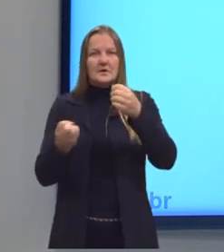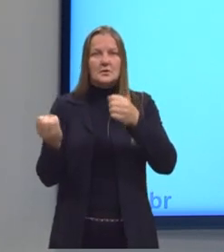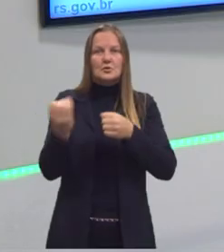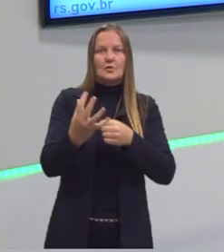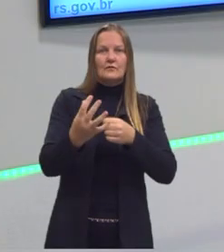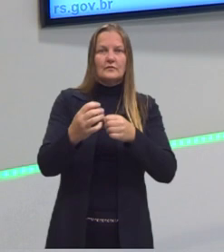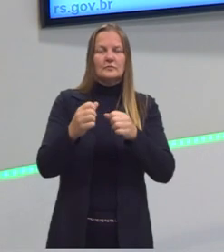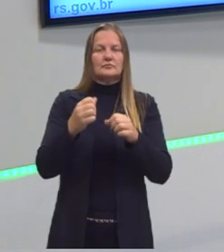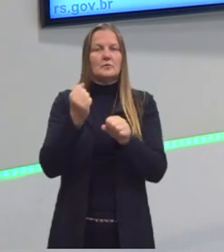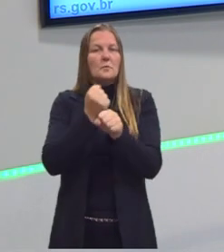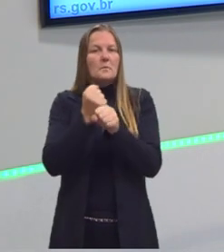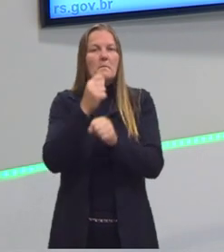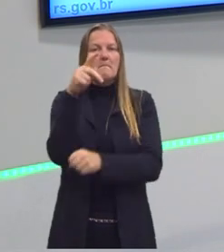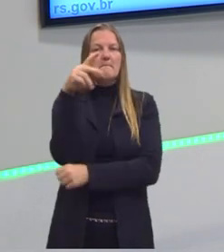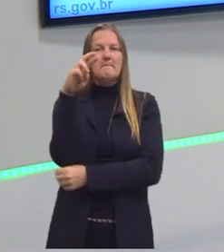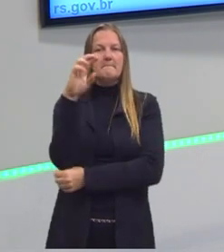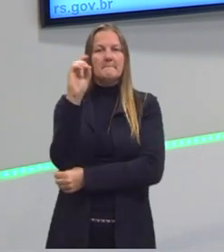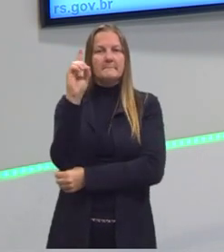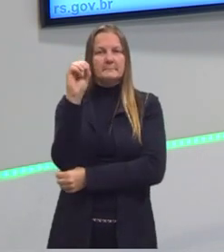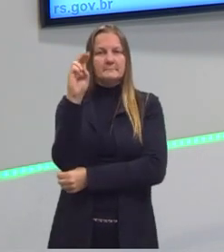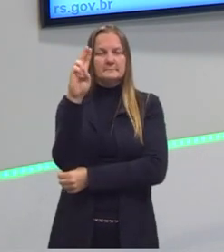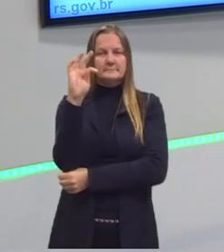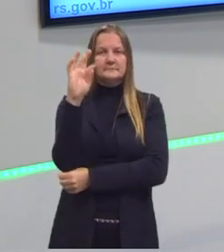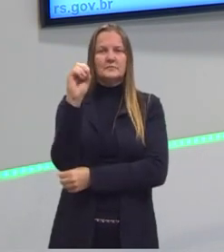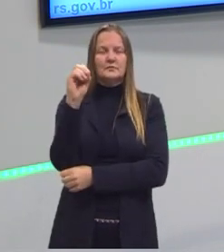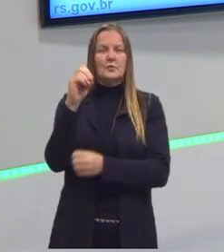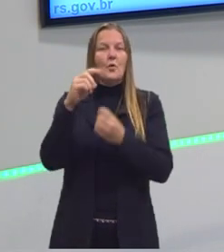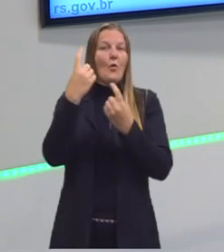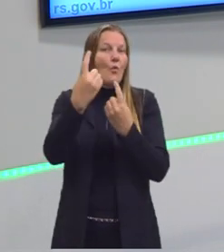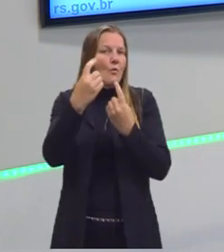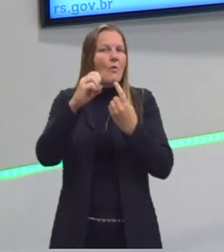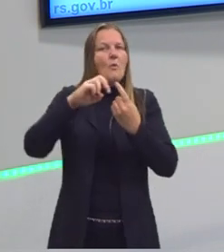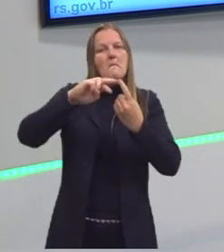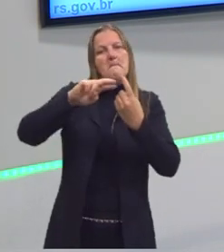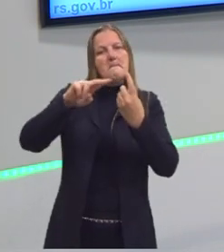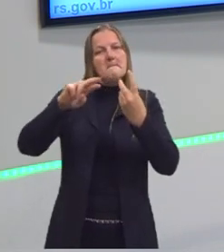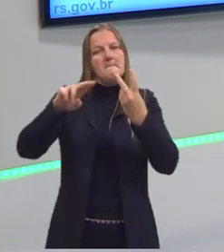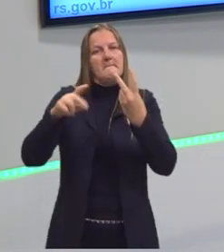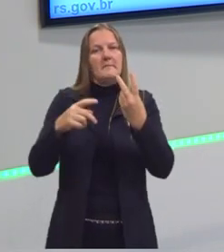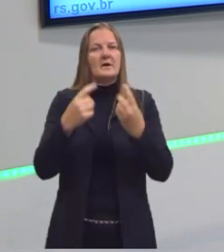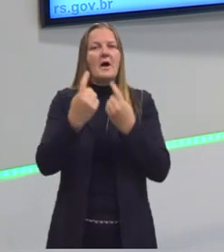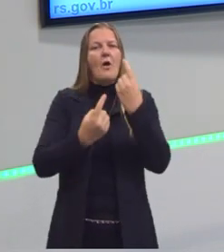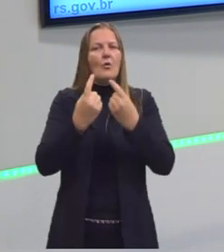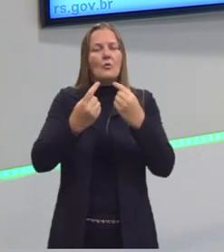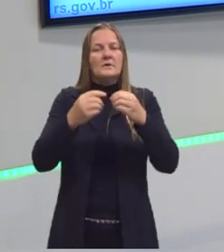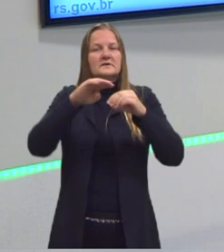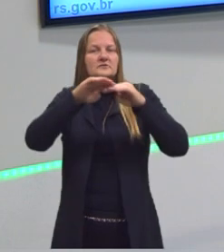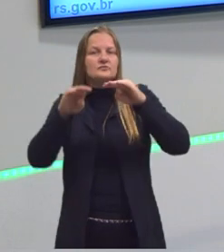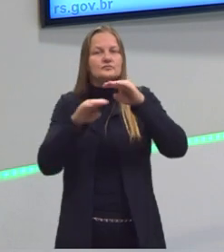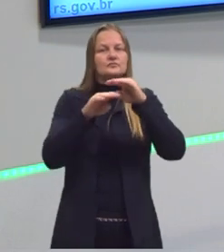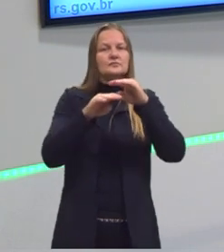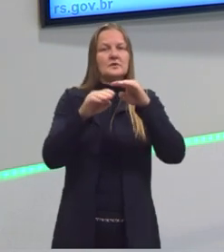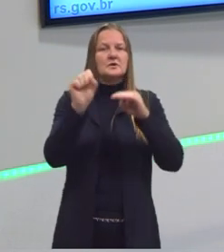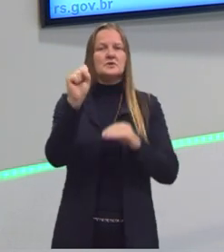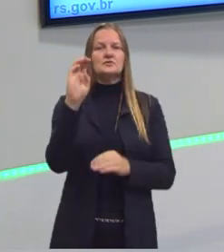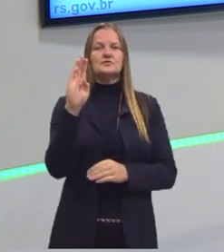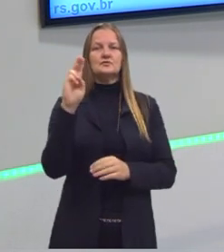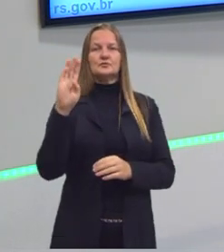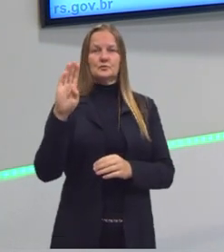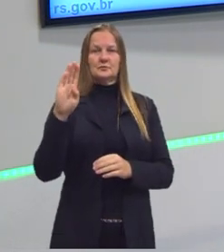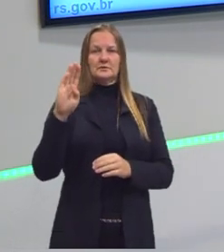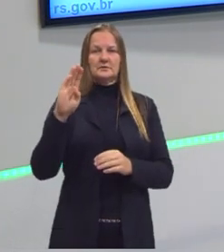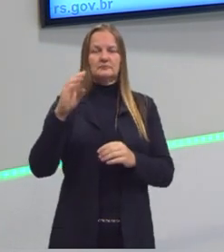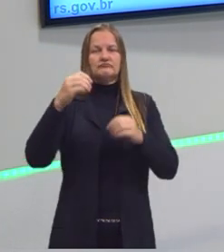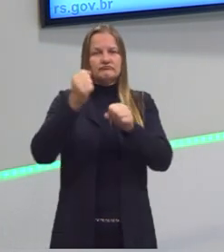Essas reações, elas podem gerar um produto ou mais, né? Algumas geram subprodutos. O que que são esses